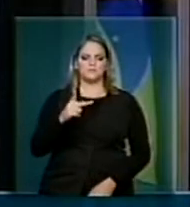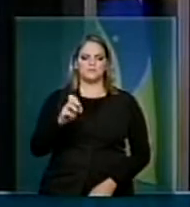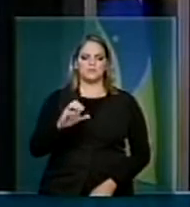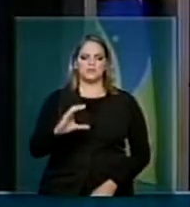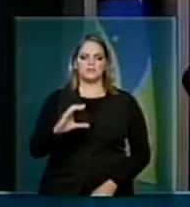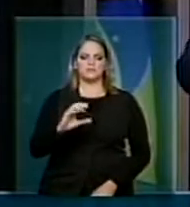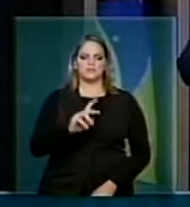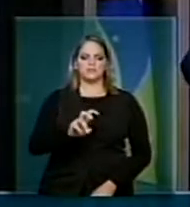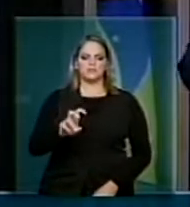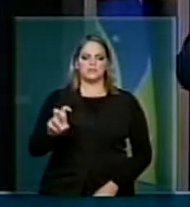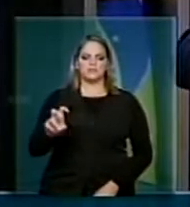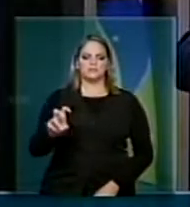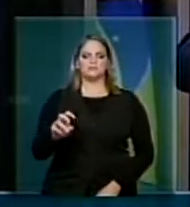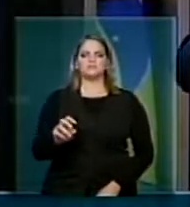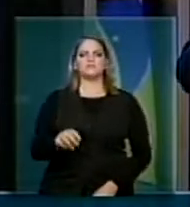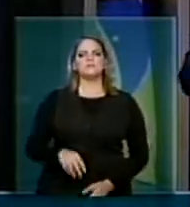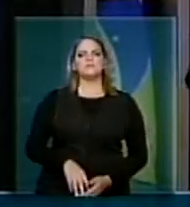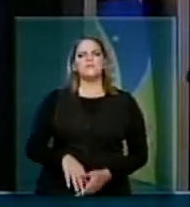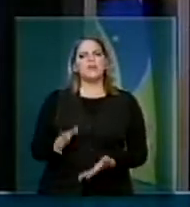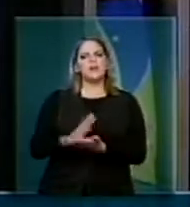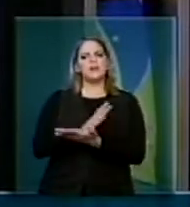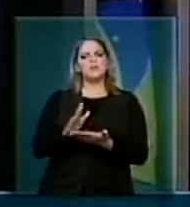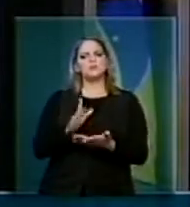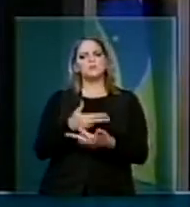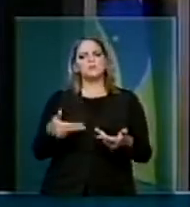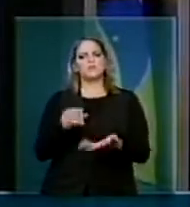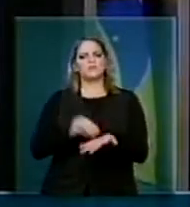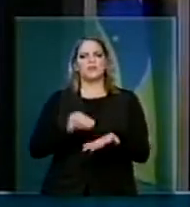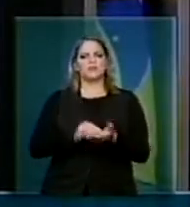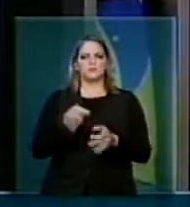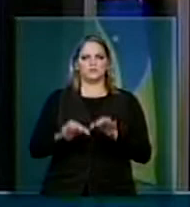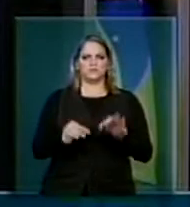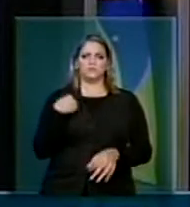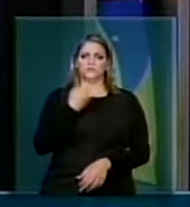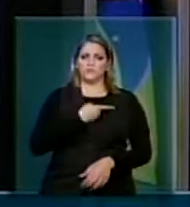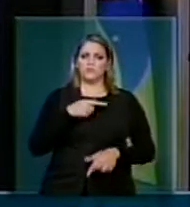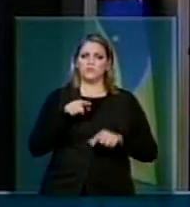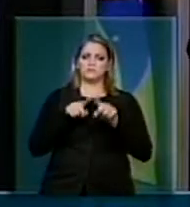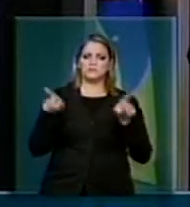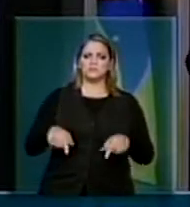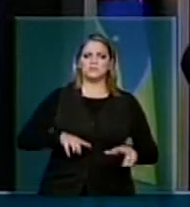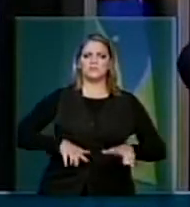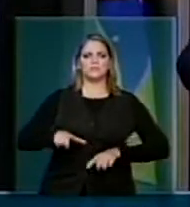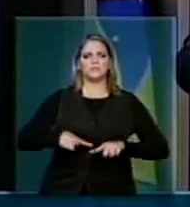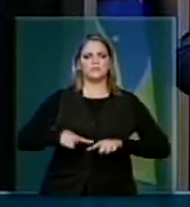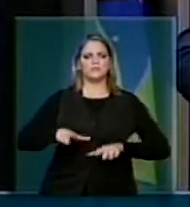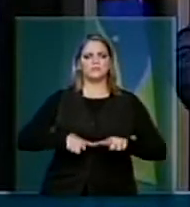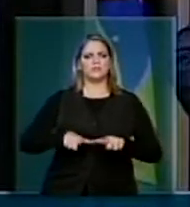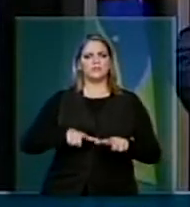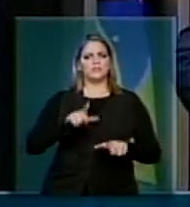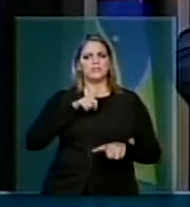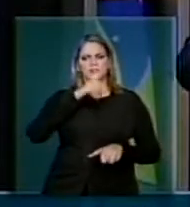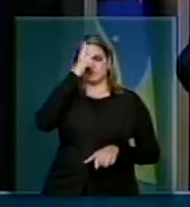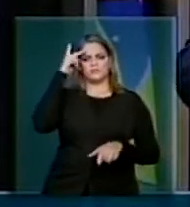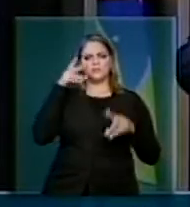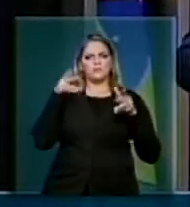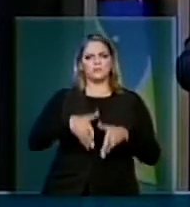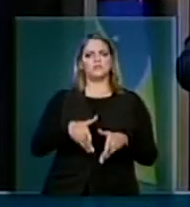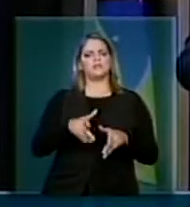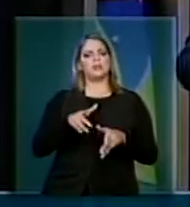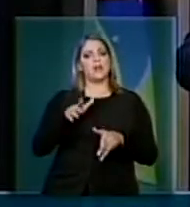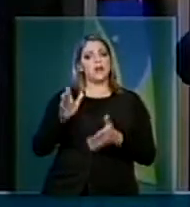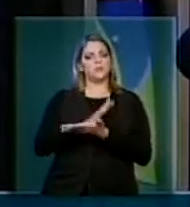555. Tem algumas injustiças. Nós somos servidores. Os trabalhadores têm participação no lucro?